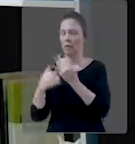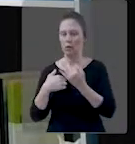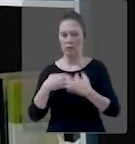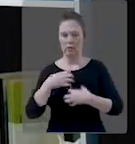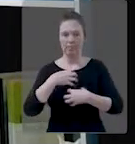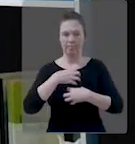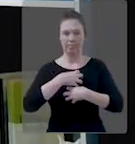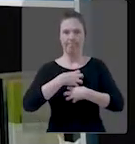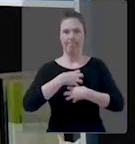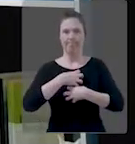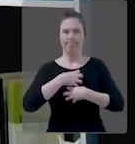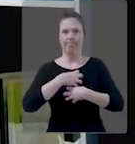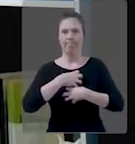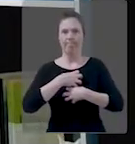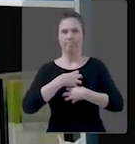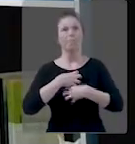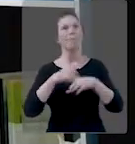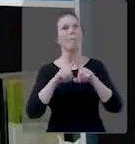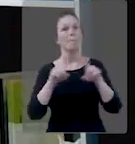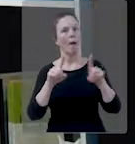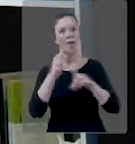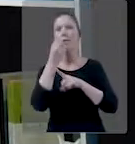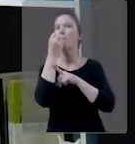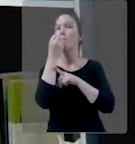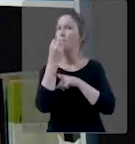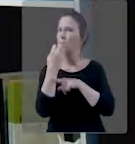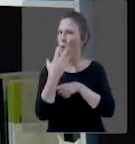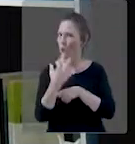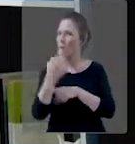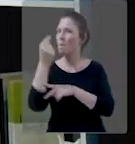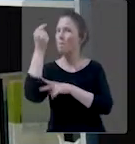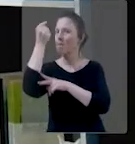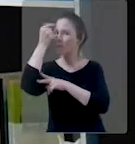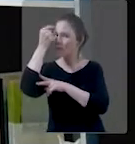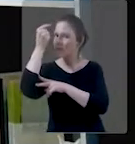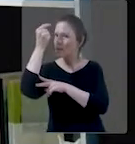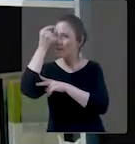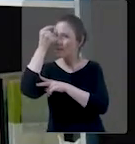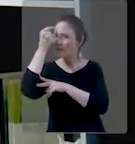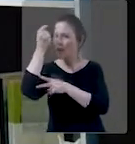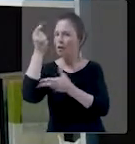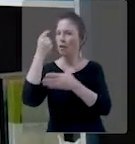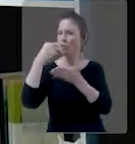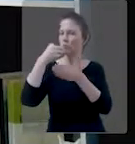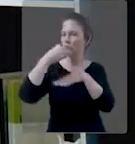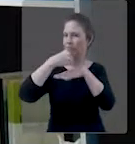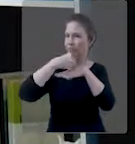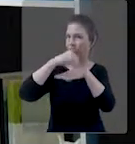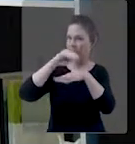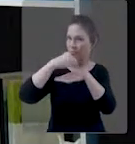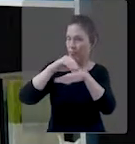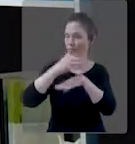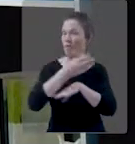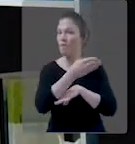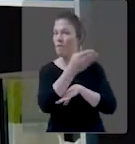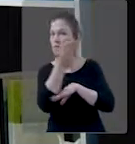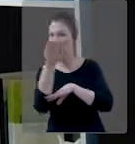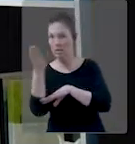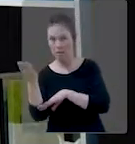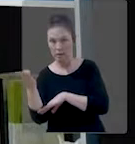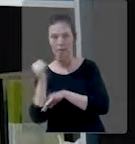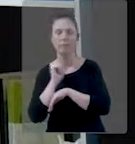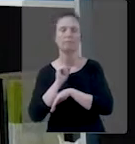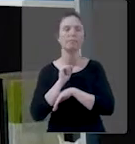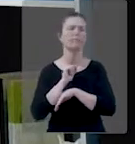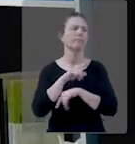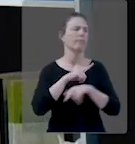foi bastante chocante pra mim, mas serviu. Serviu de exemplo, né? Então, essa é a dica que eu quero deixar pra vocês, né?